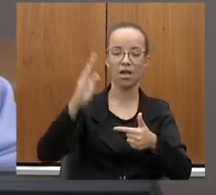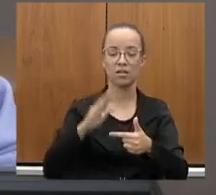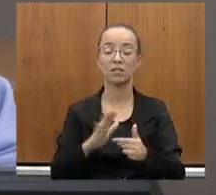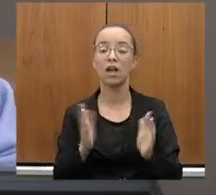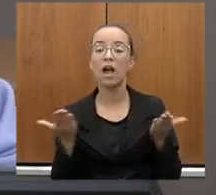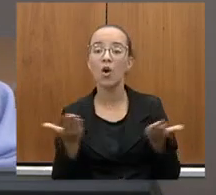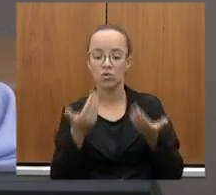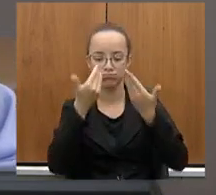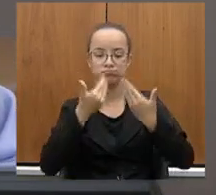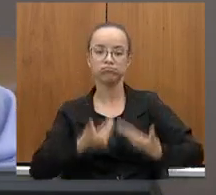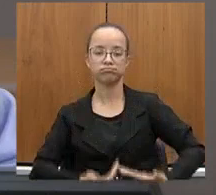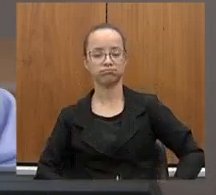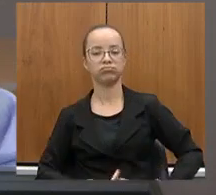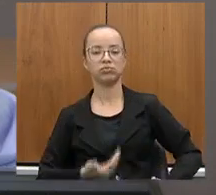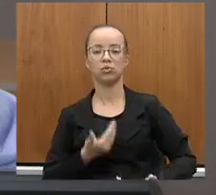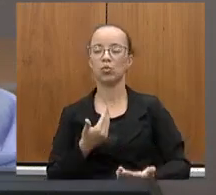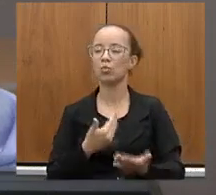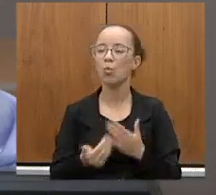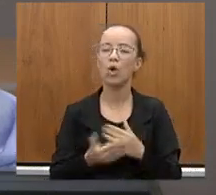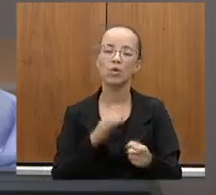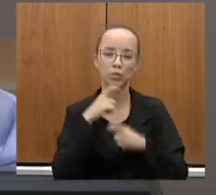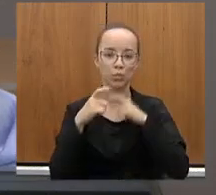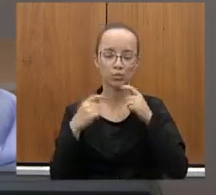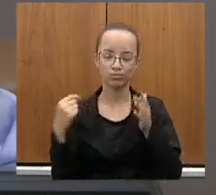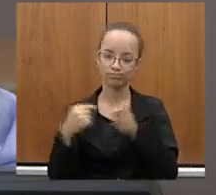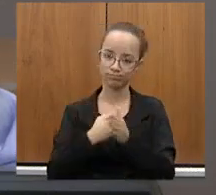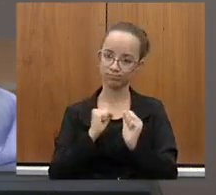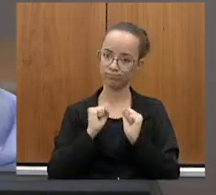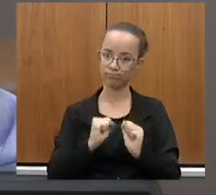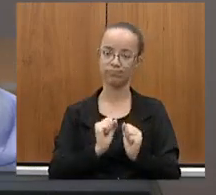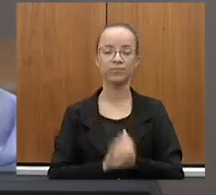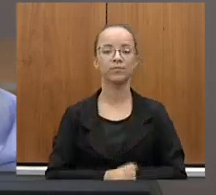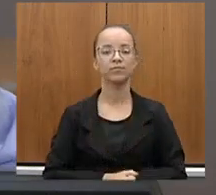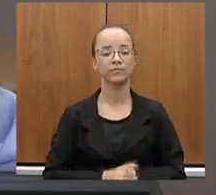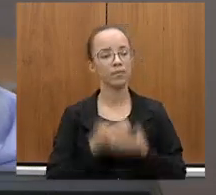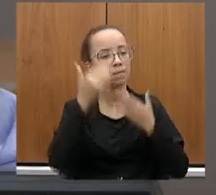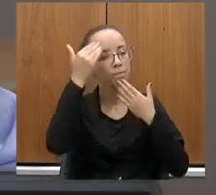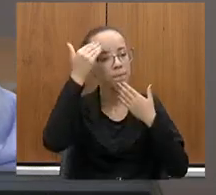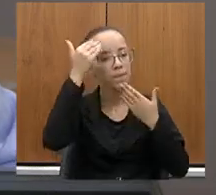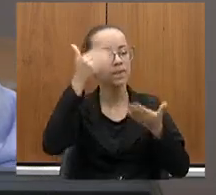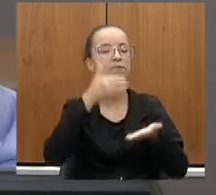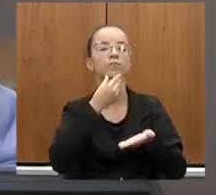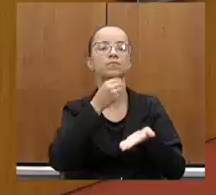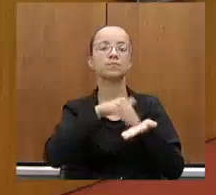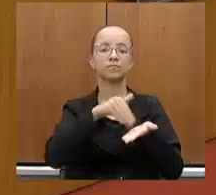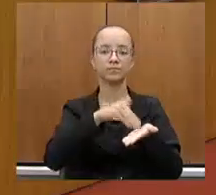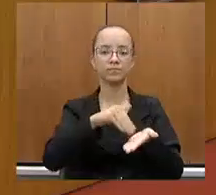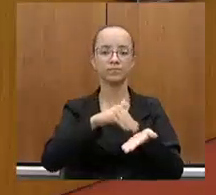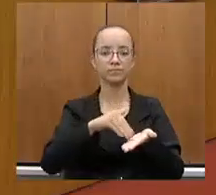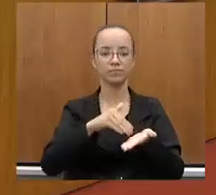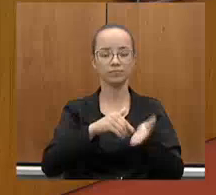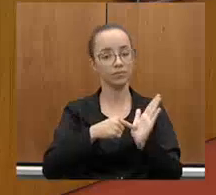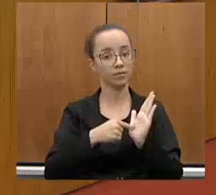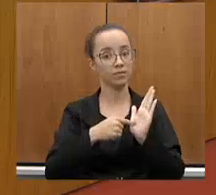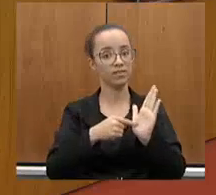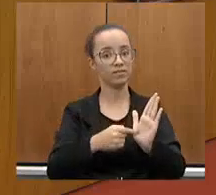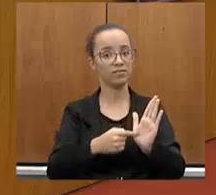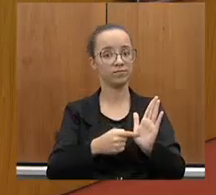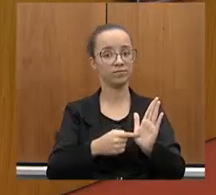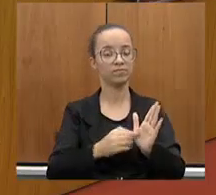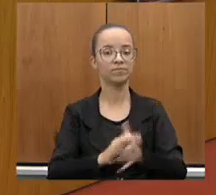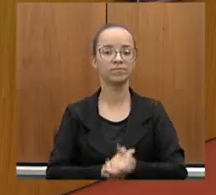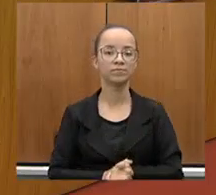ficamos à disposição para qualquer esclarecimento. Muito obrigado, secretário, pela apresentação.